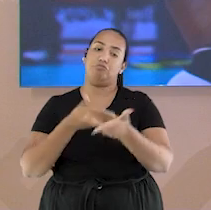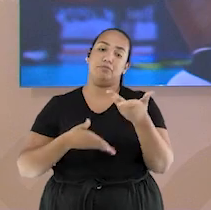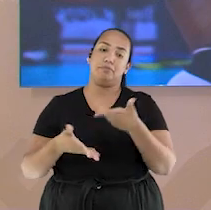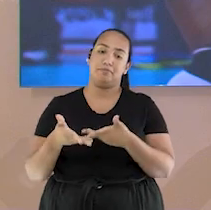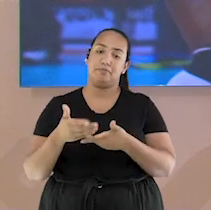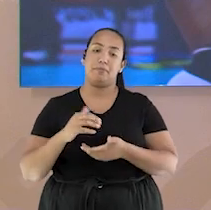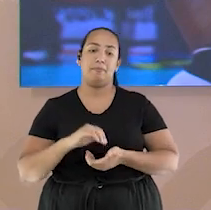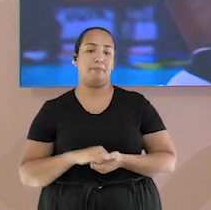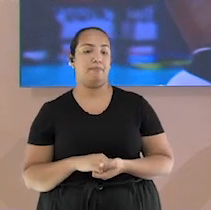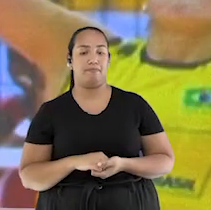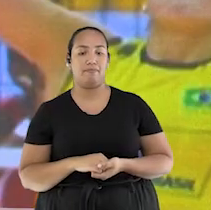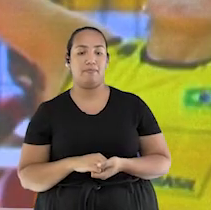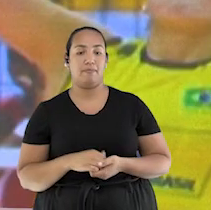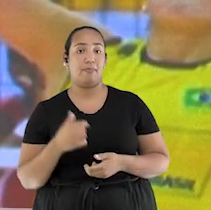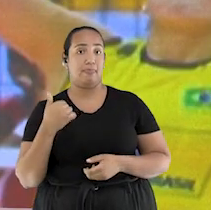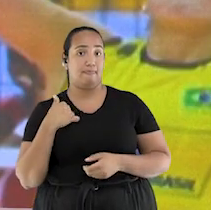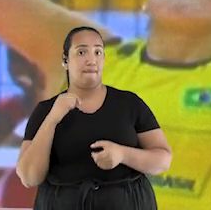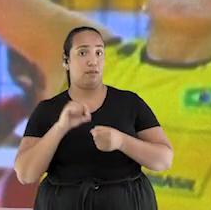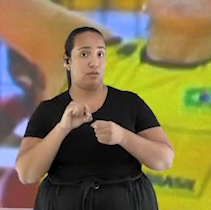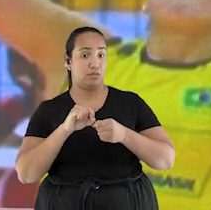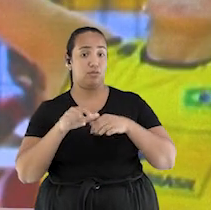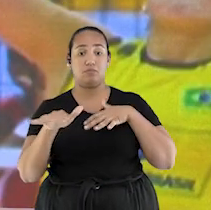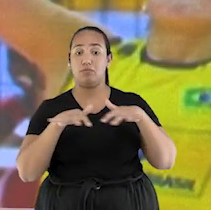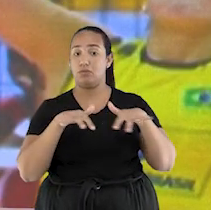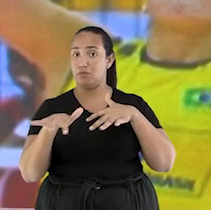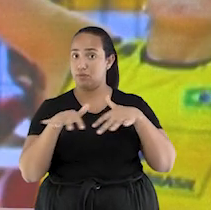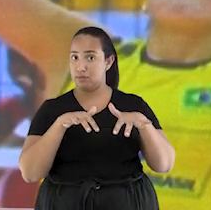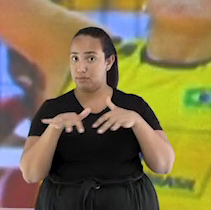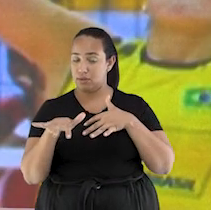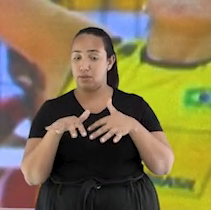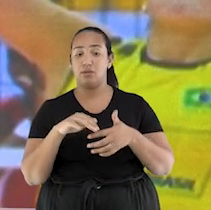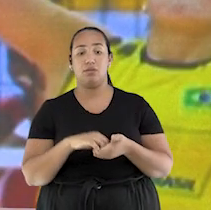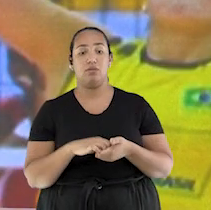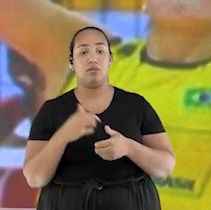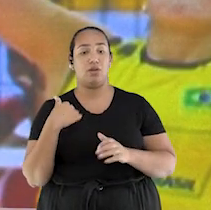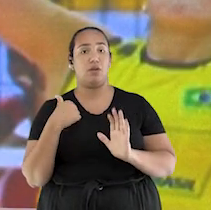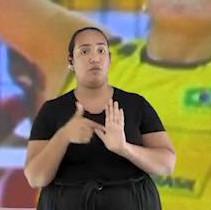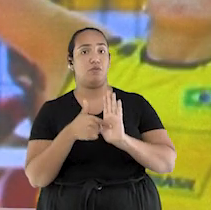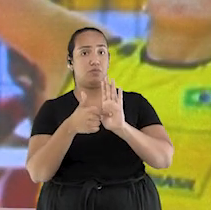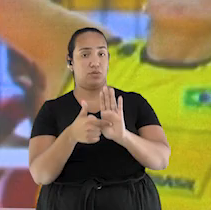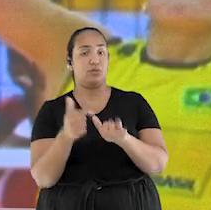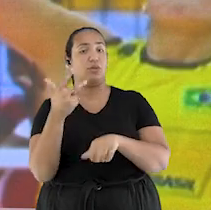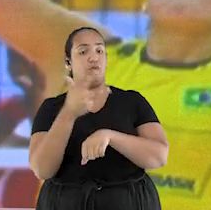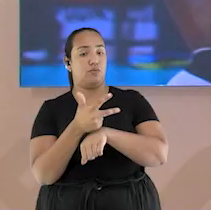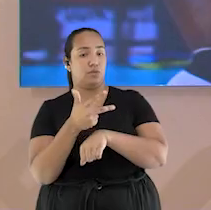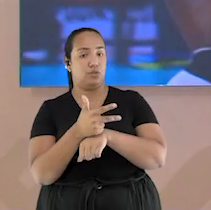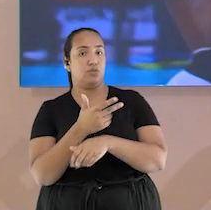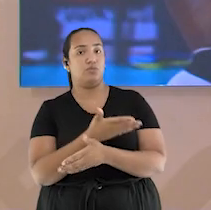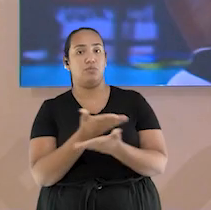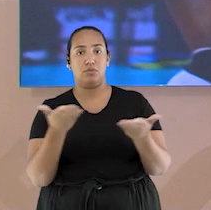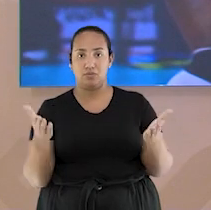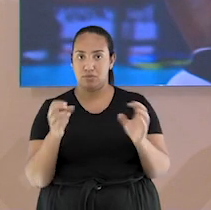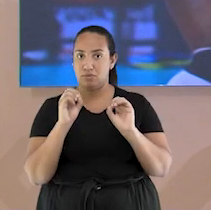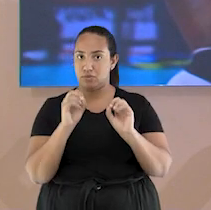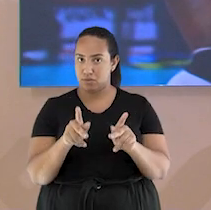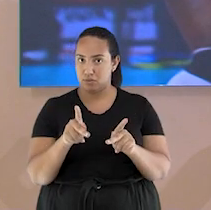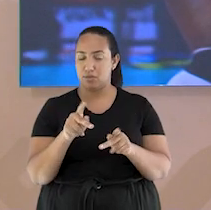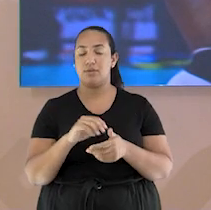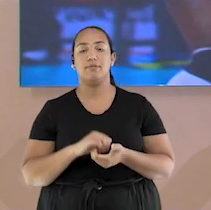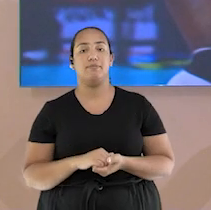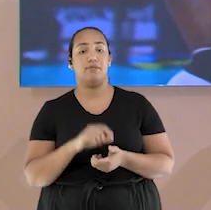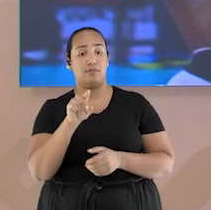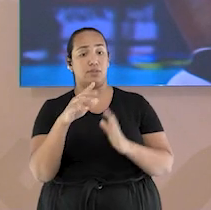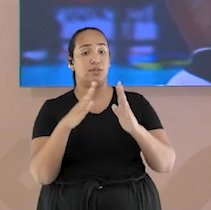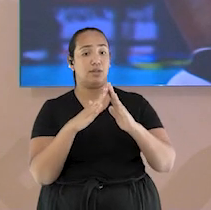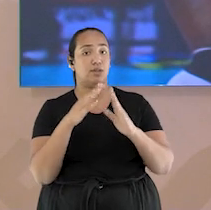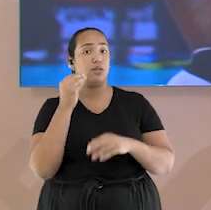parente ou vizinho. Eu vou fazer o movimento algumas vezes na quadra e vou mostrar o VT para vocês. E aí, vocês tentam